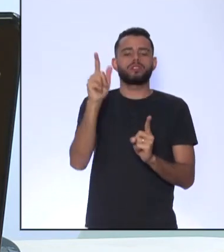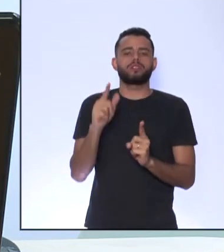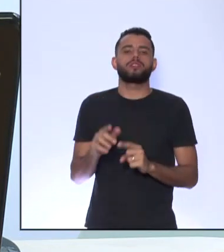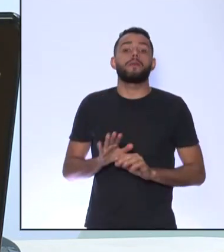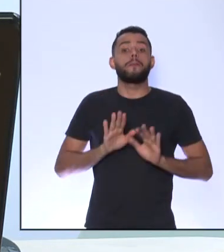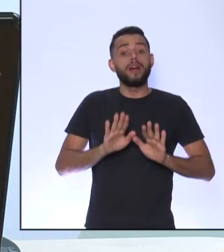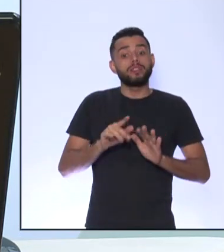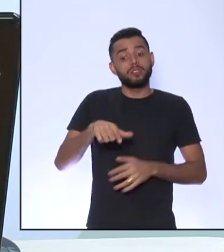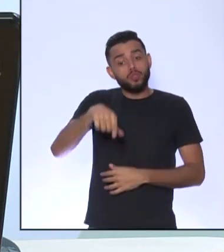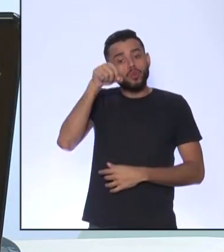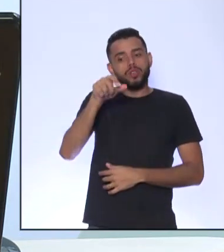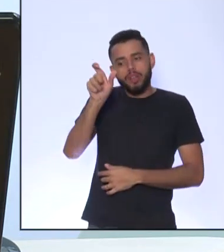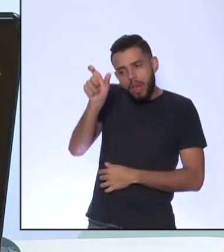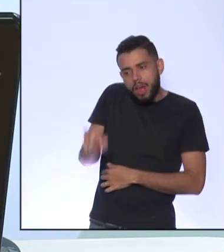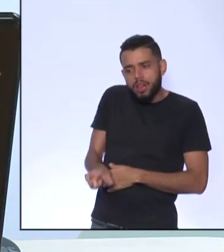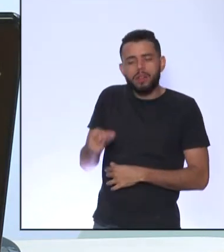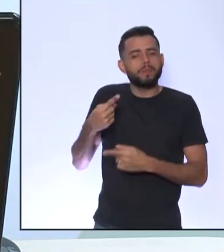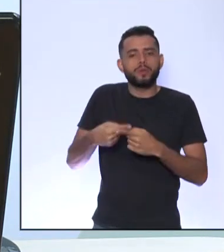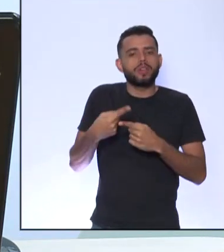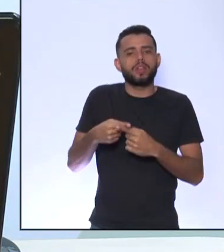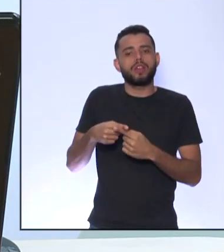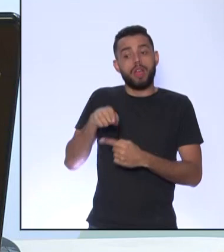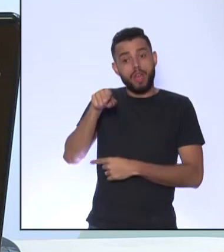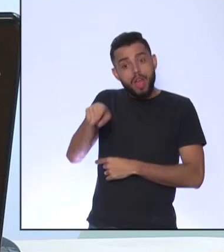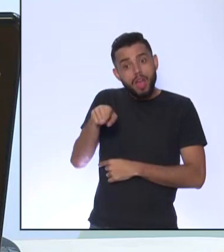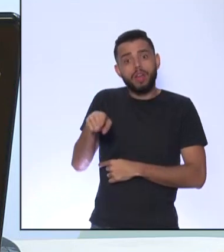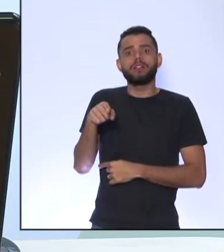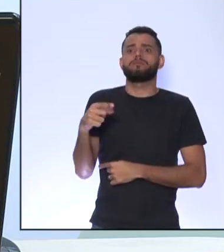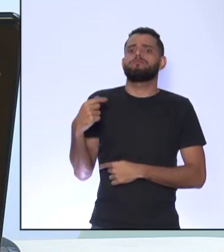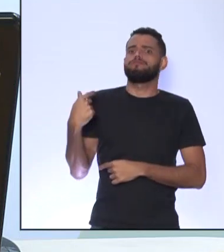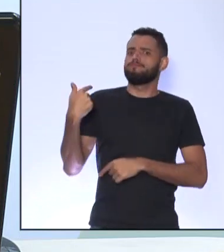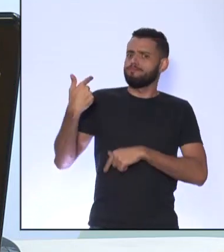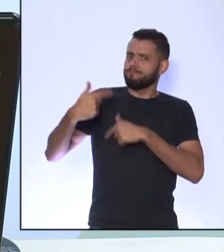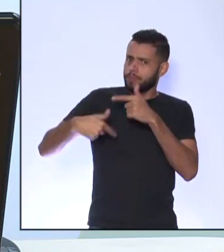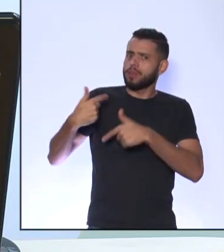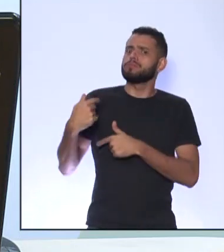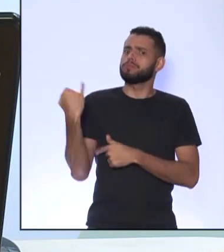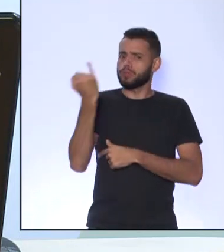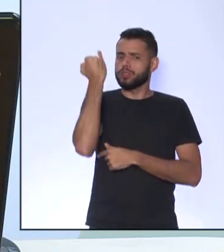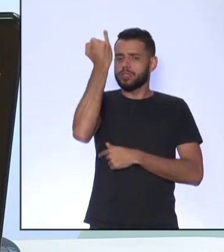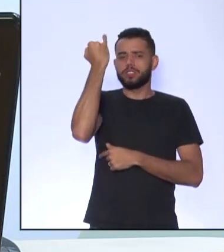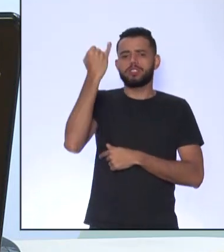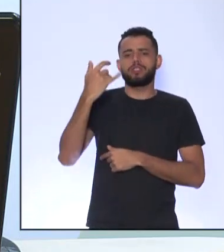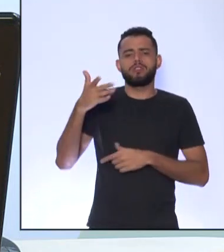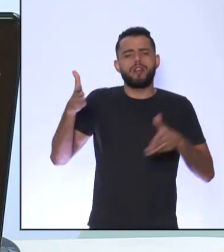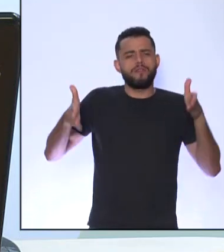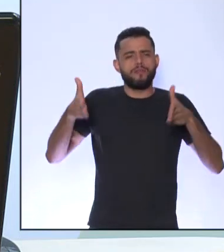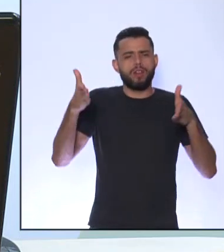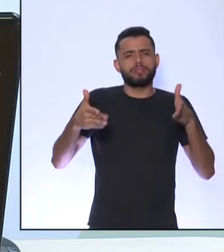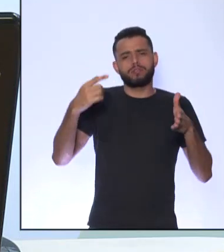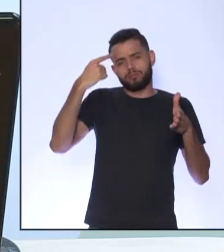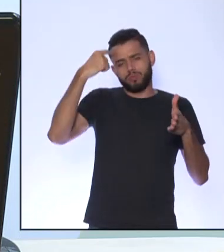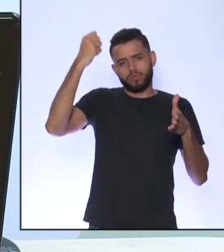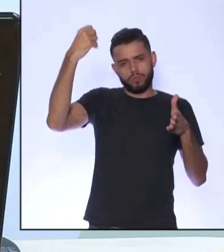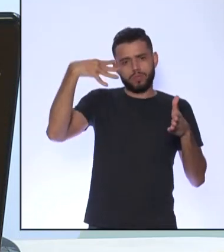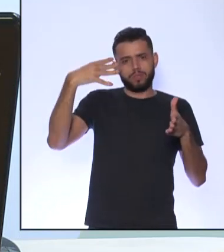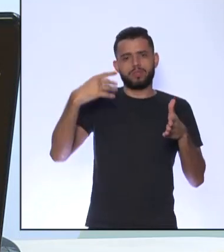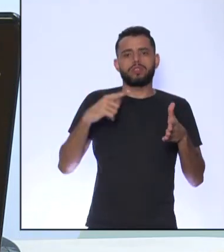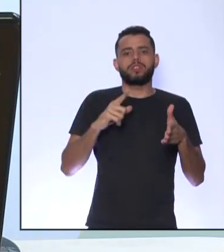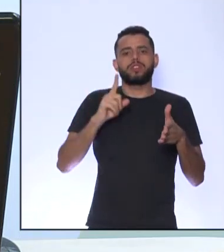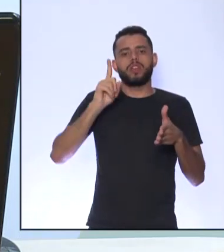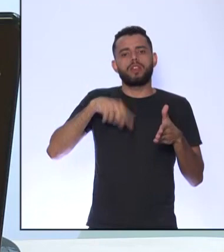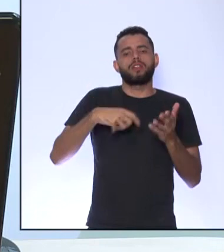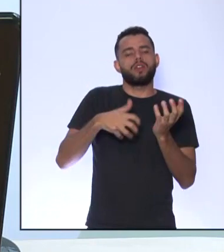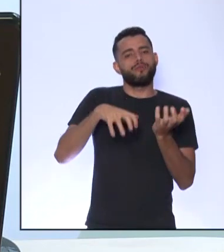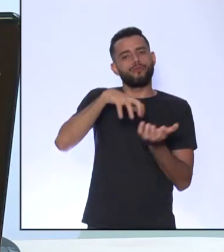esencial Depois na segunda fase do iluminismo Que seria a Revolução Francesa Que seriam as nossas próximas aulas Que seria